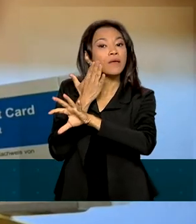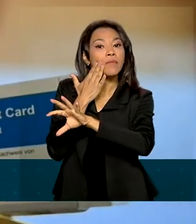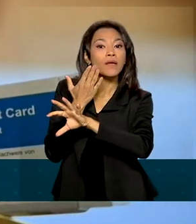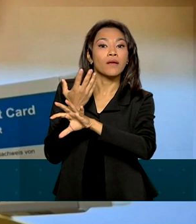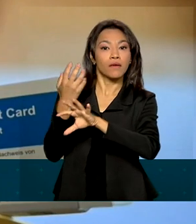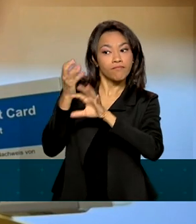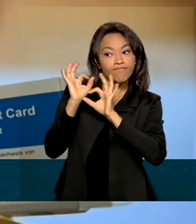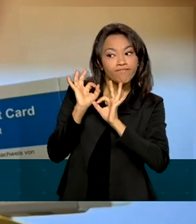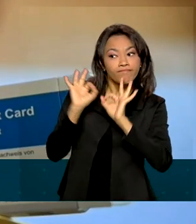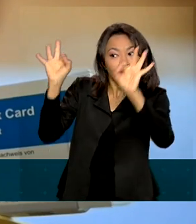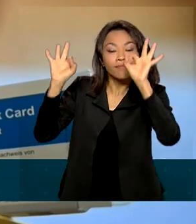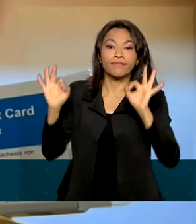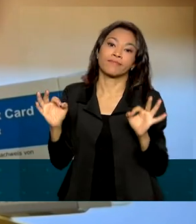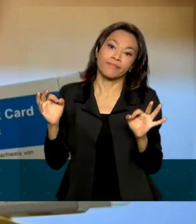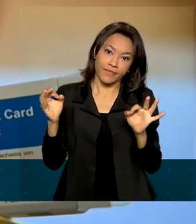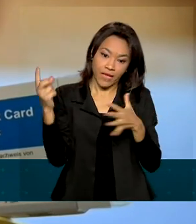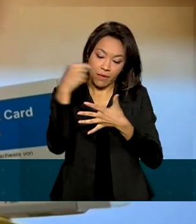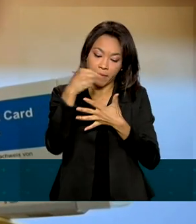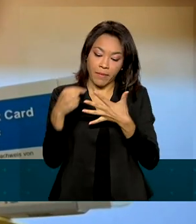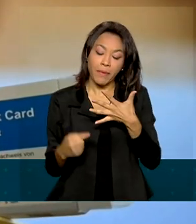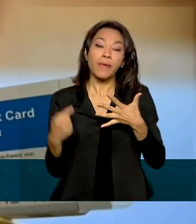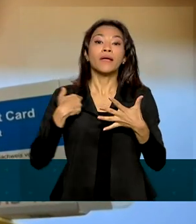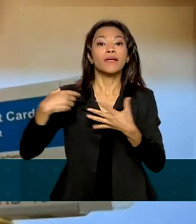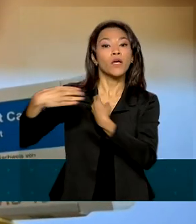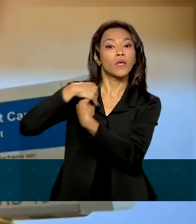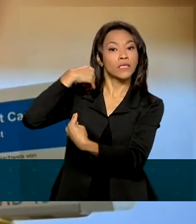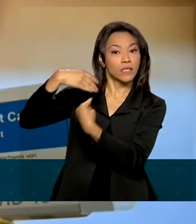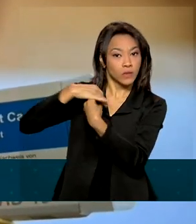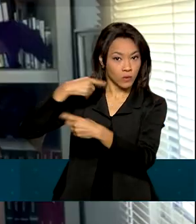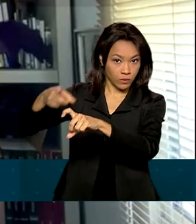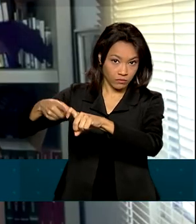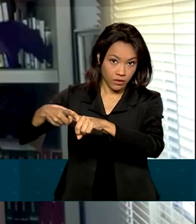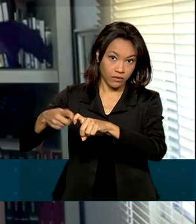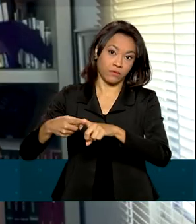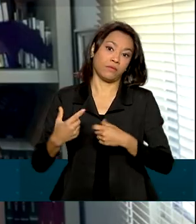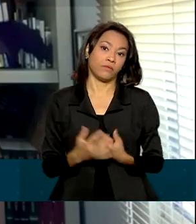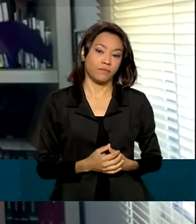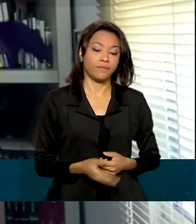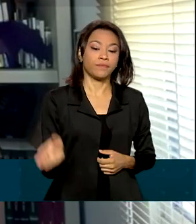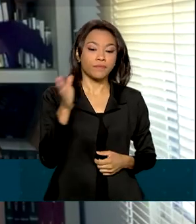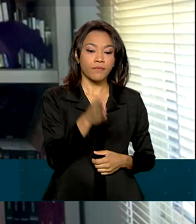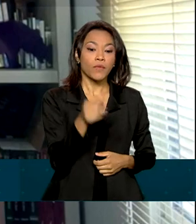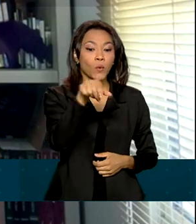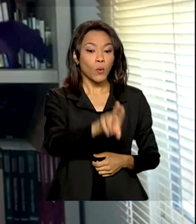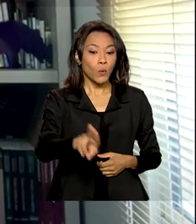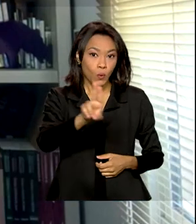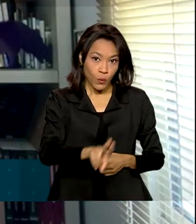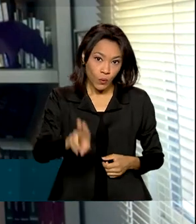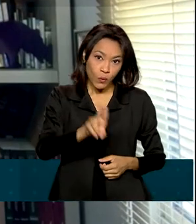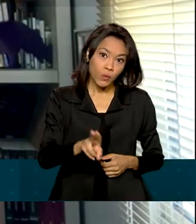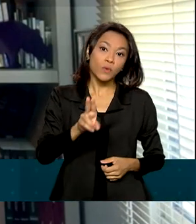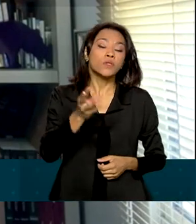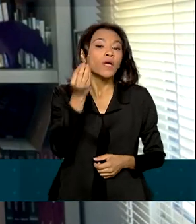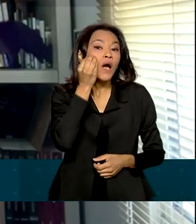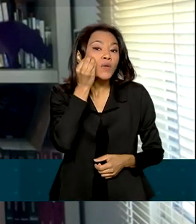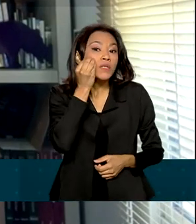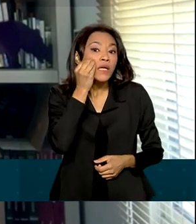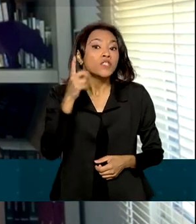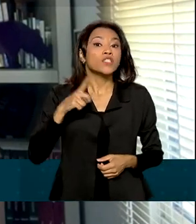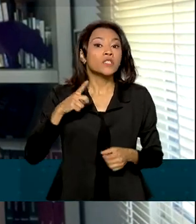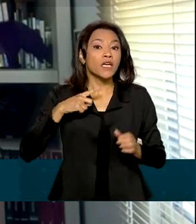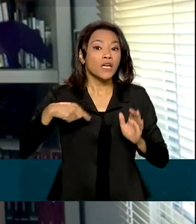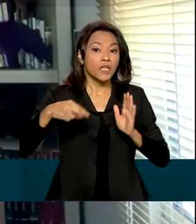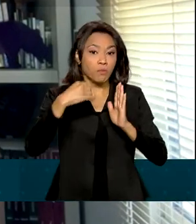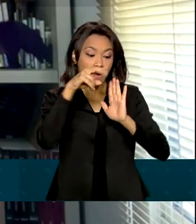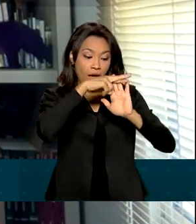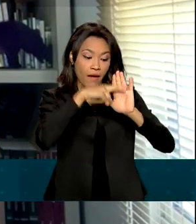o diagnóstico e receber as orientações necessárias. O uso de autotestes é vedado por uma resolução da Anvisa